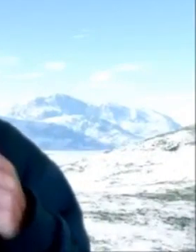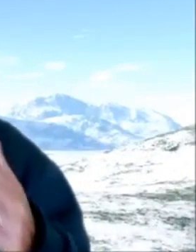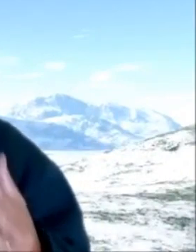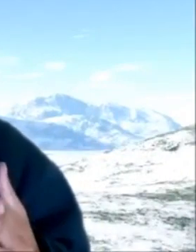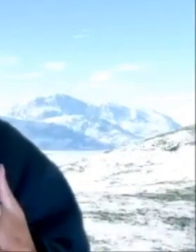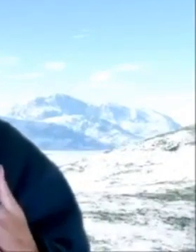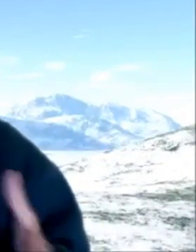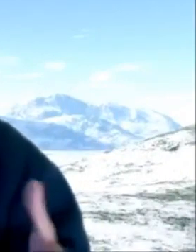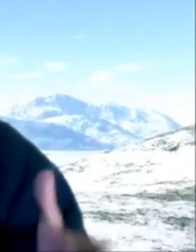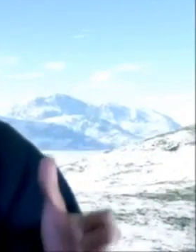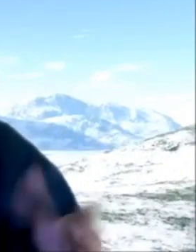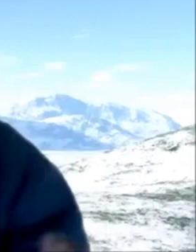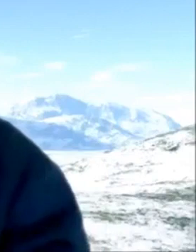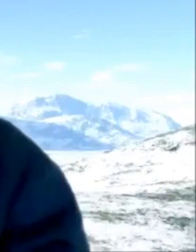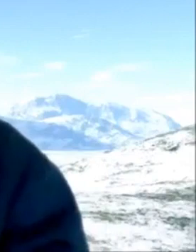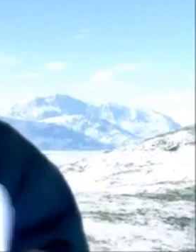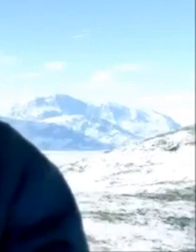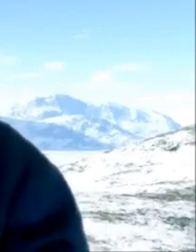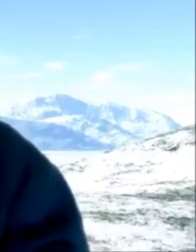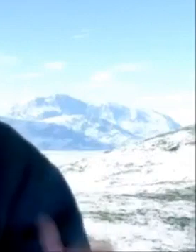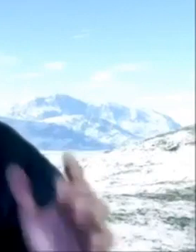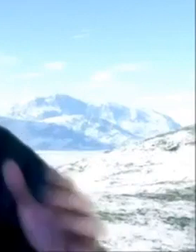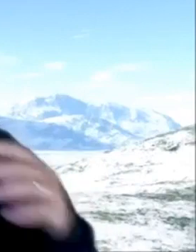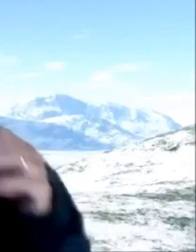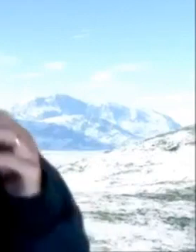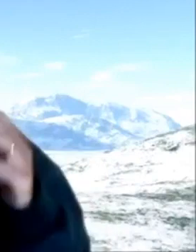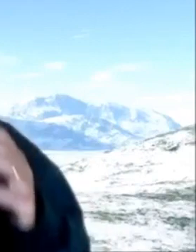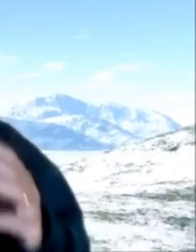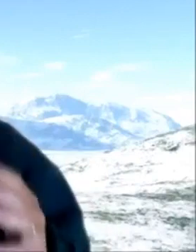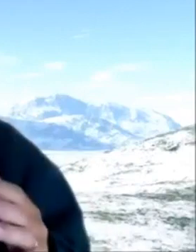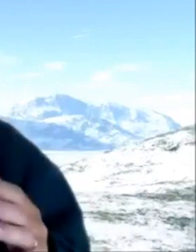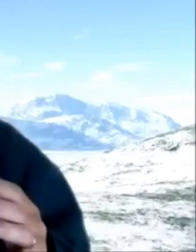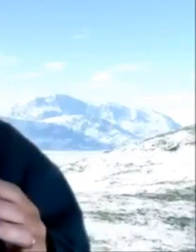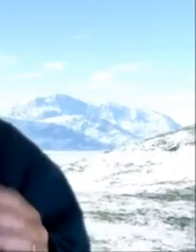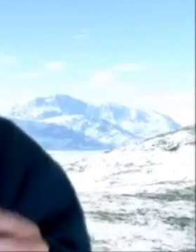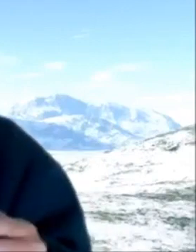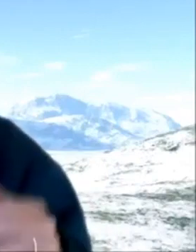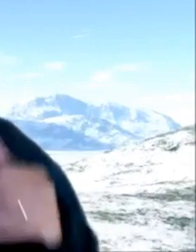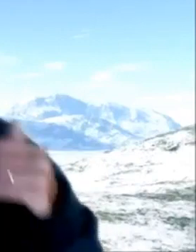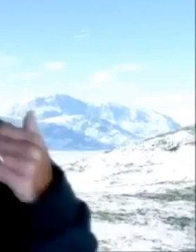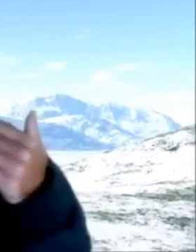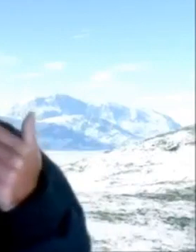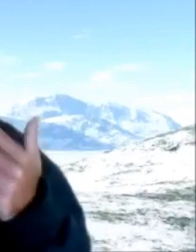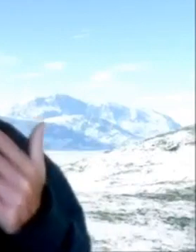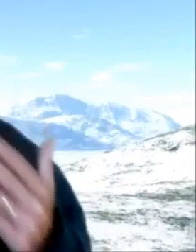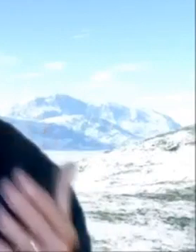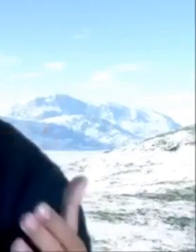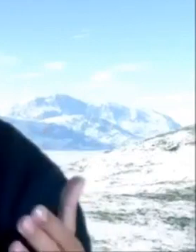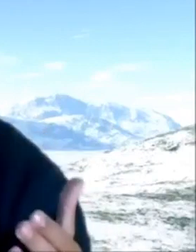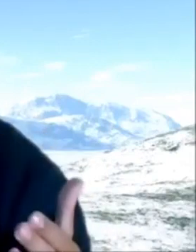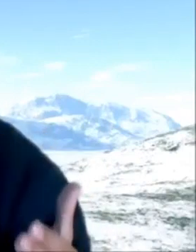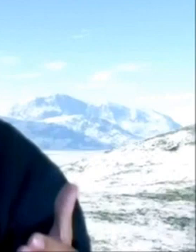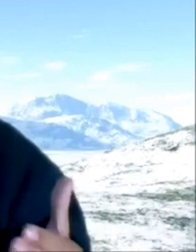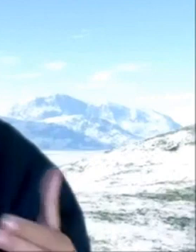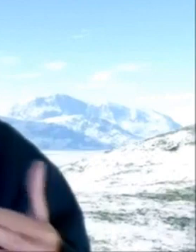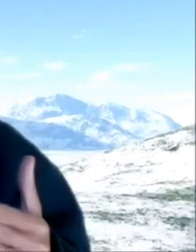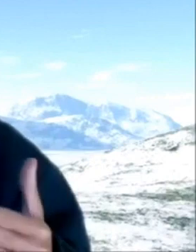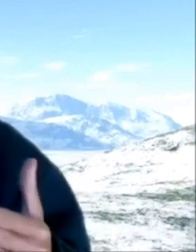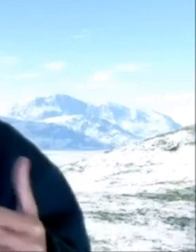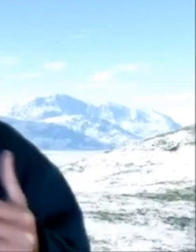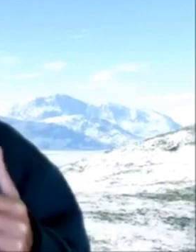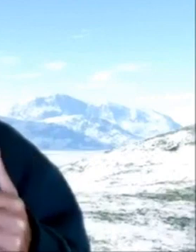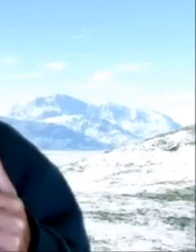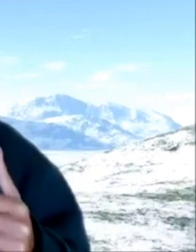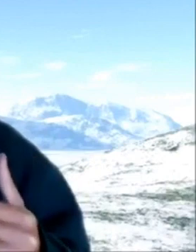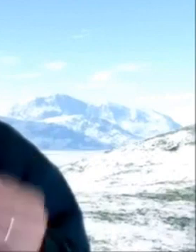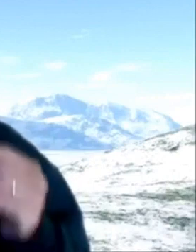da nossa disciplina então basta você seguir o modelinho e fazer o mais rápido possível para que você